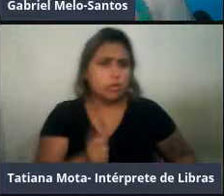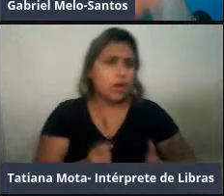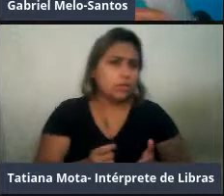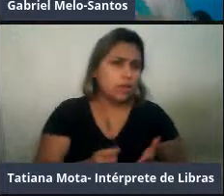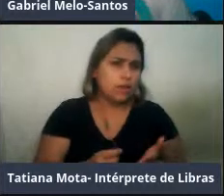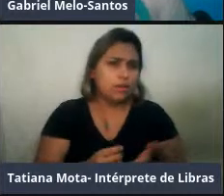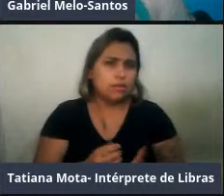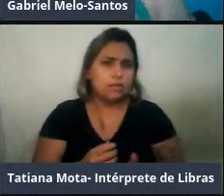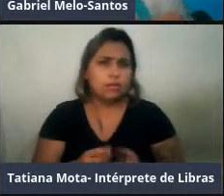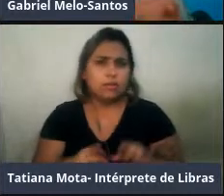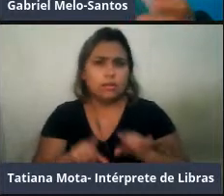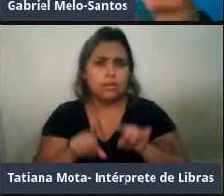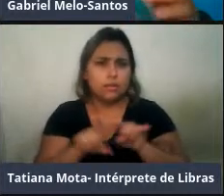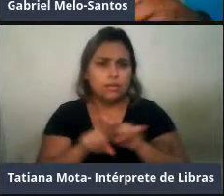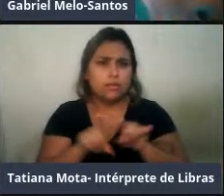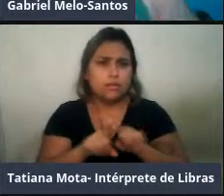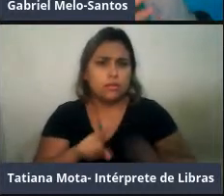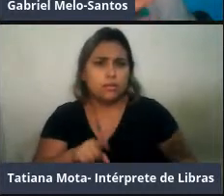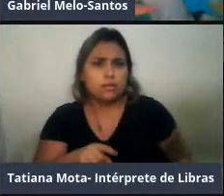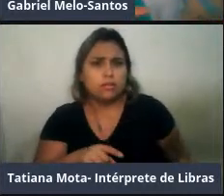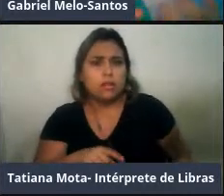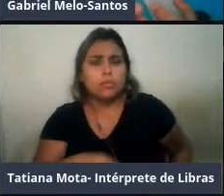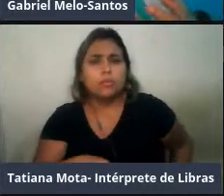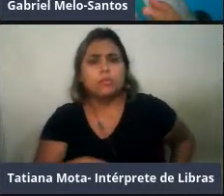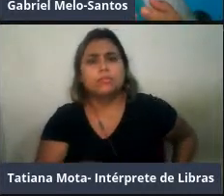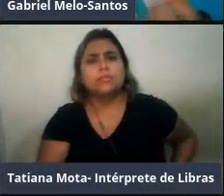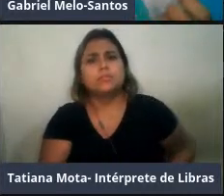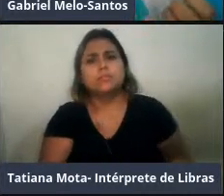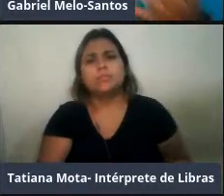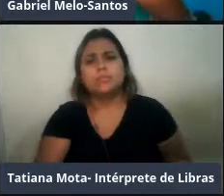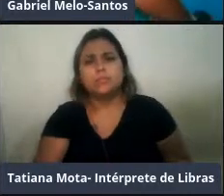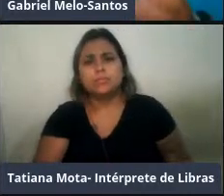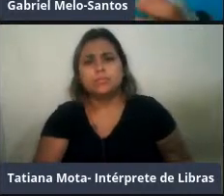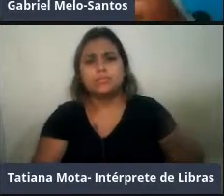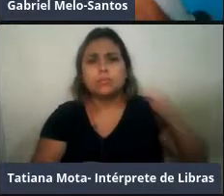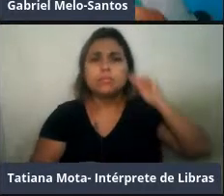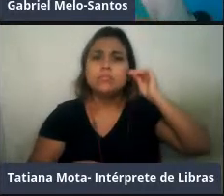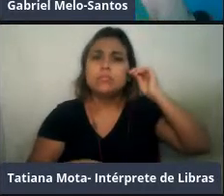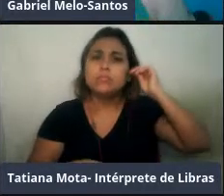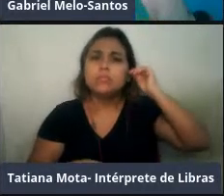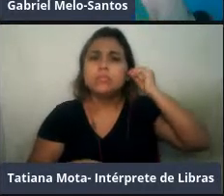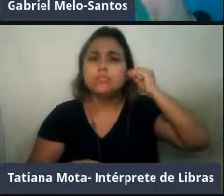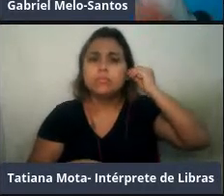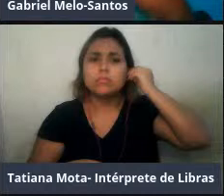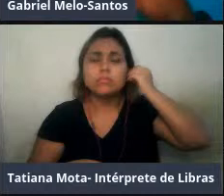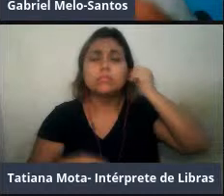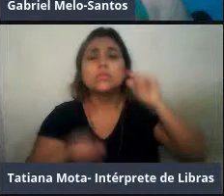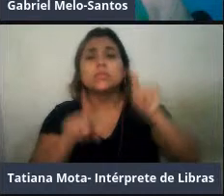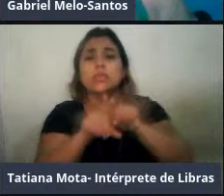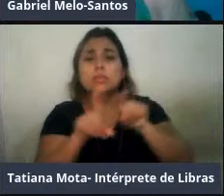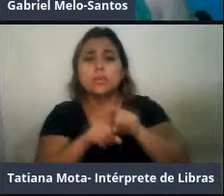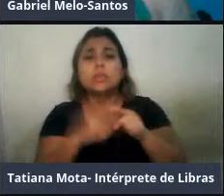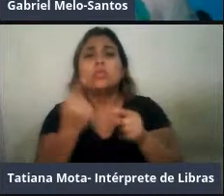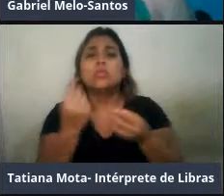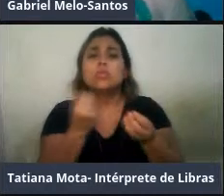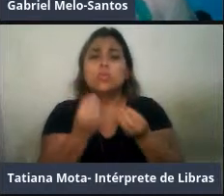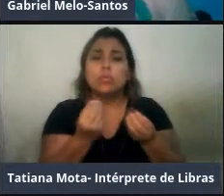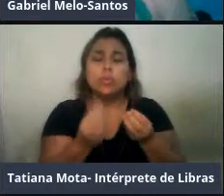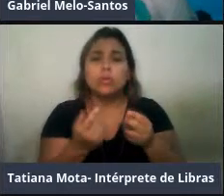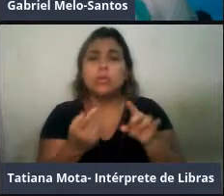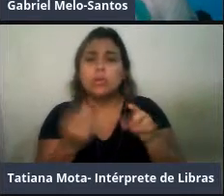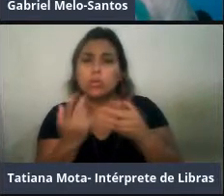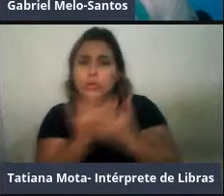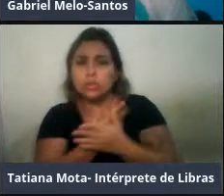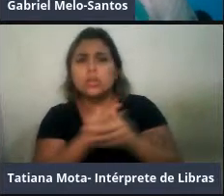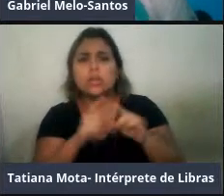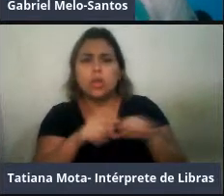da frequência mais baixa, porque senão a gente teria que excluir do estudo Venezuela, Colômbia, alguma população do